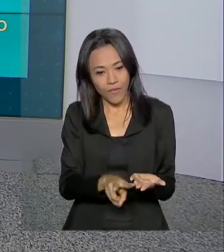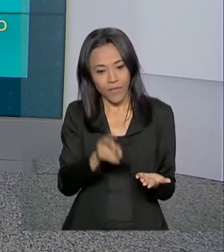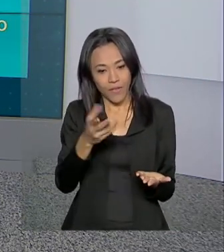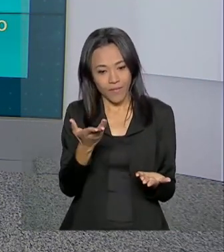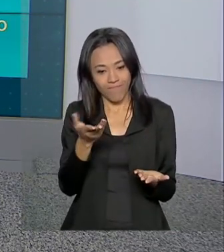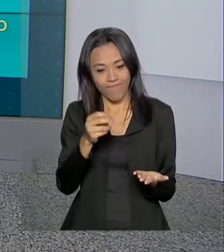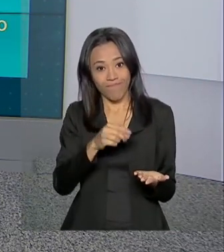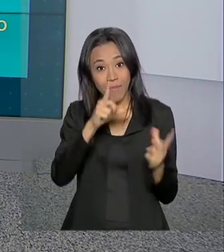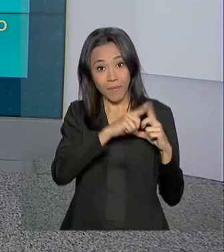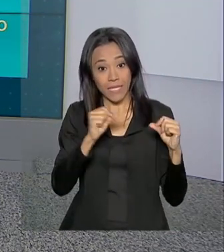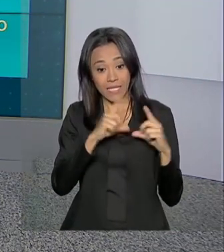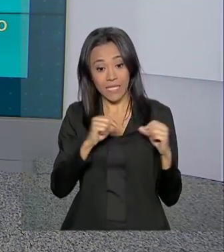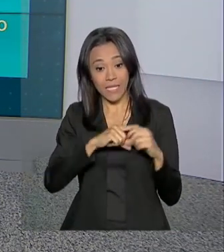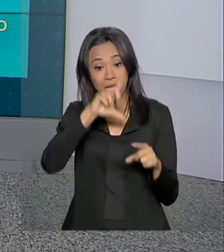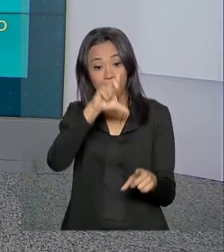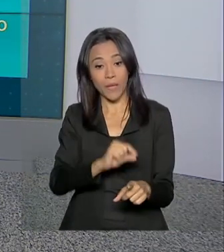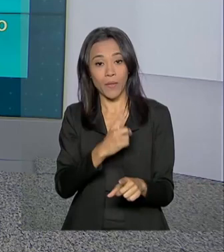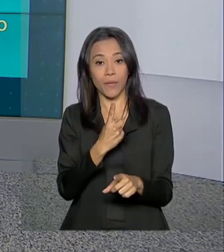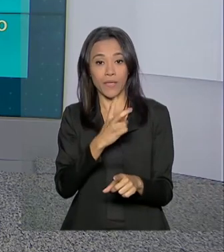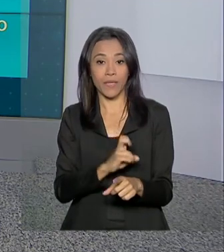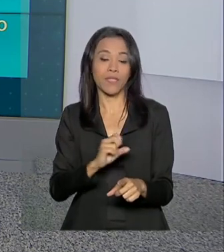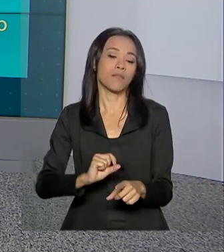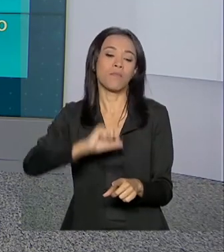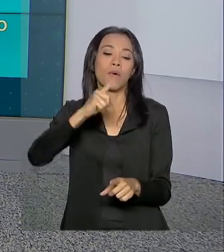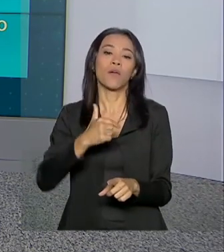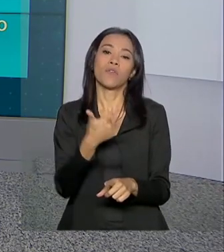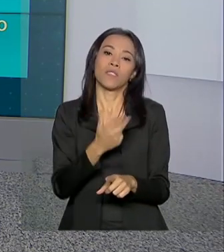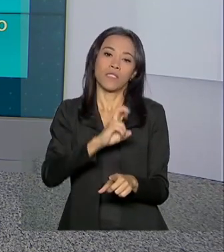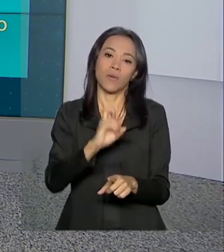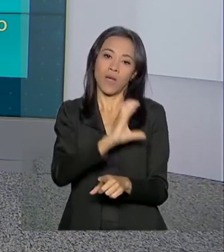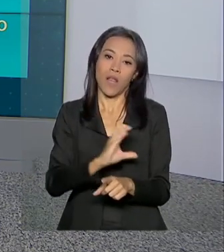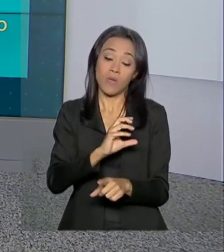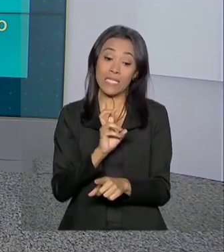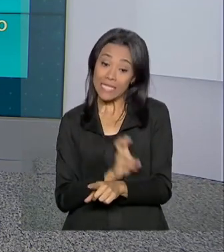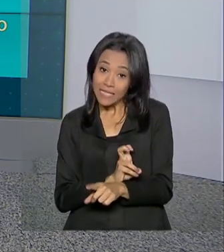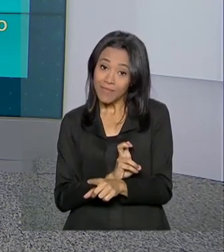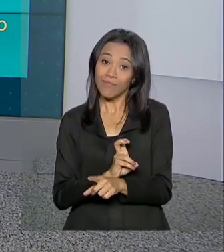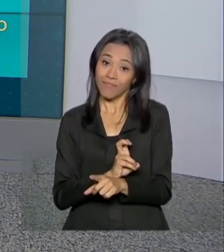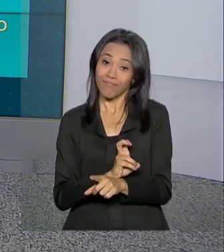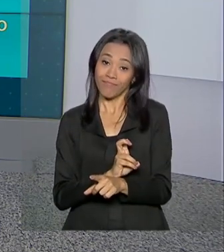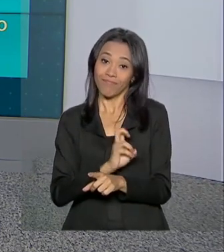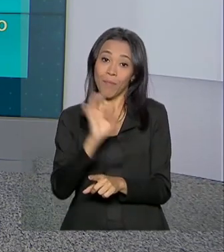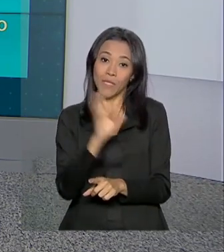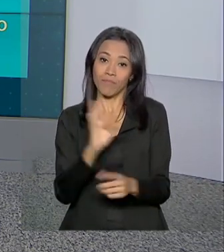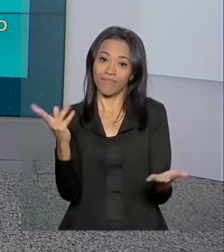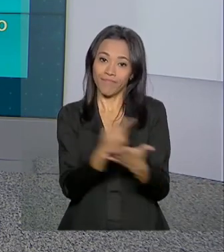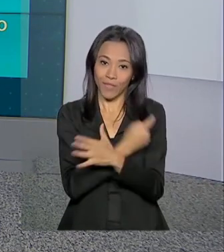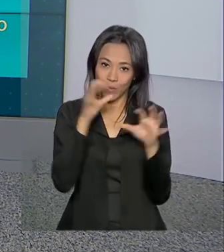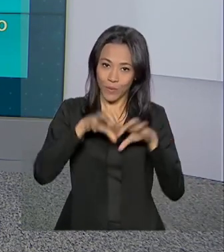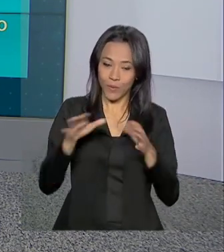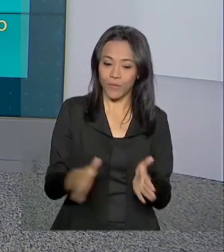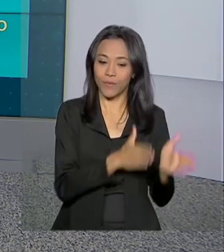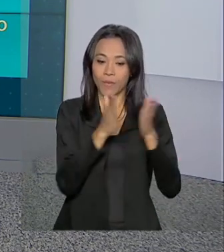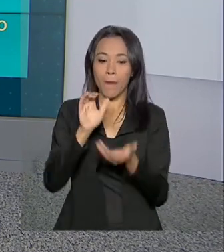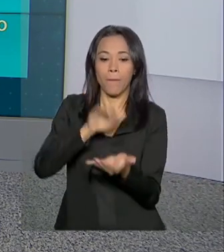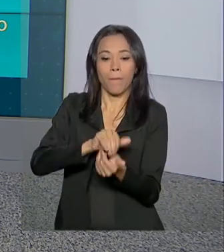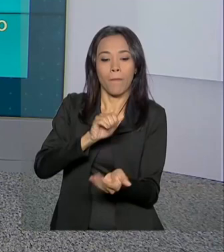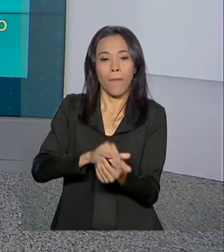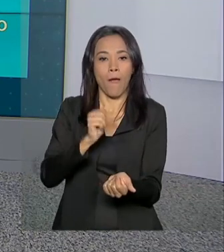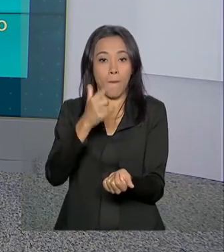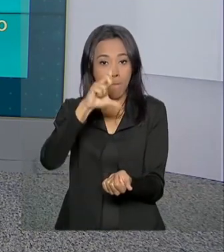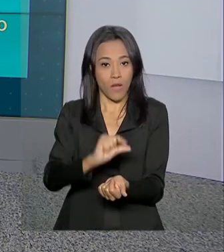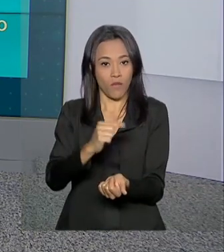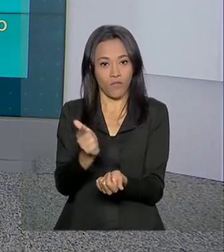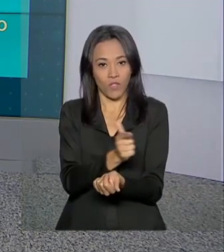mapa, olha só, Brasília, mínima de 15, máxima de 25 graus, 5% de possibilidade de chuva. Palmas, mínima de